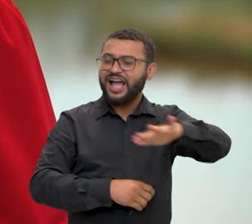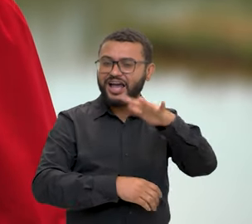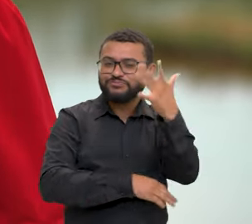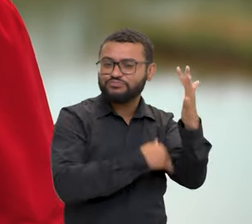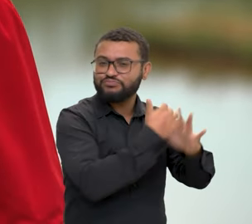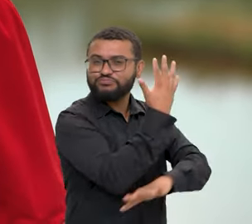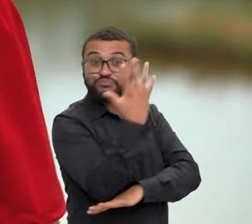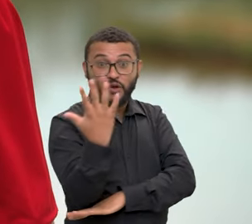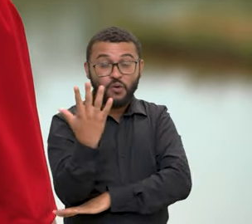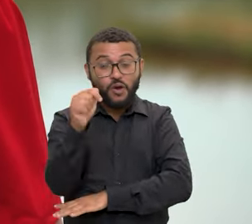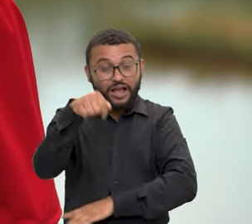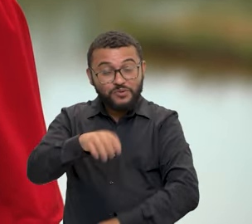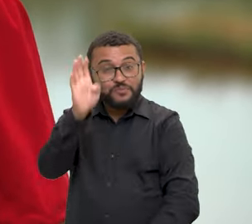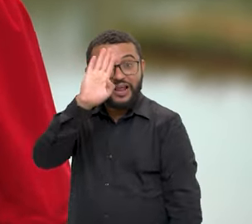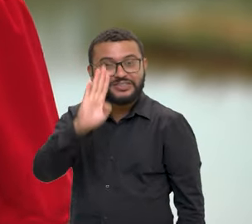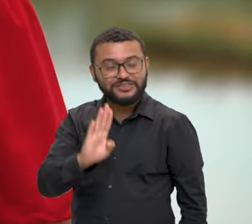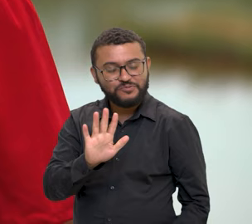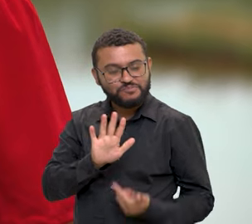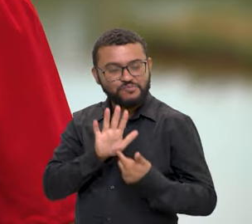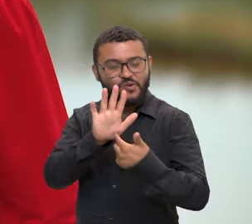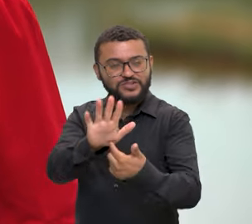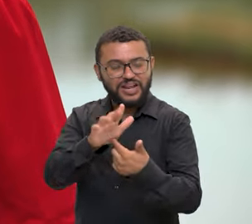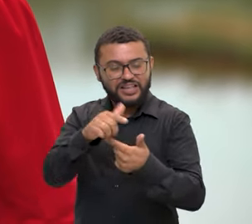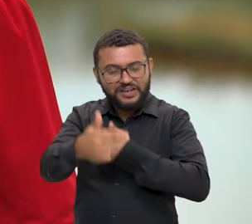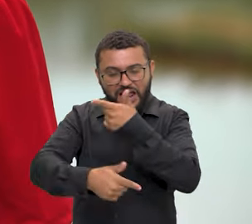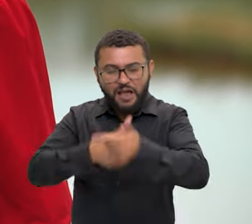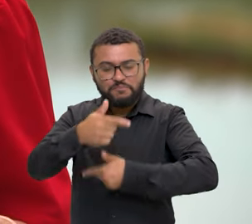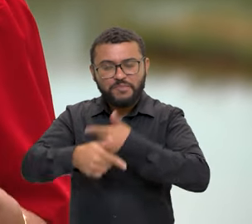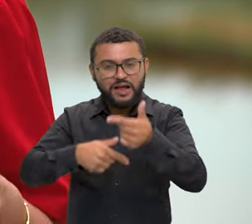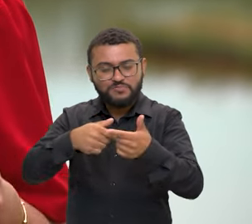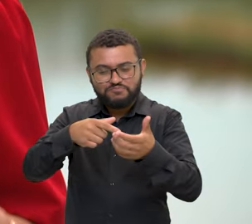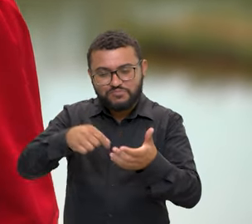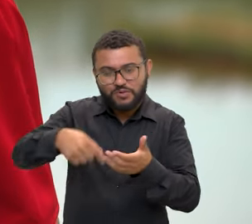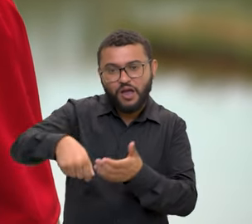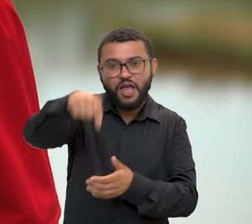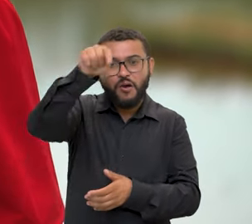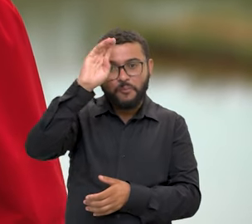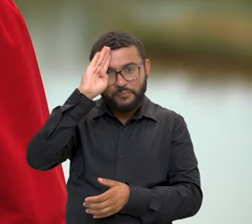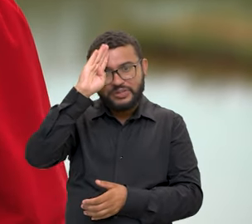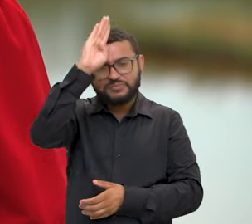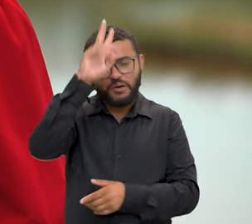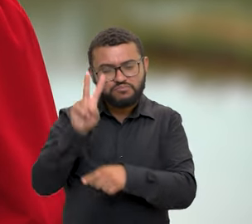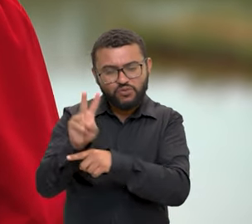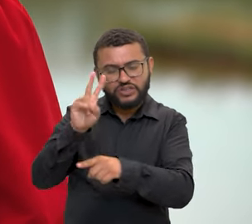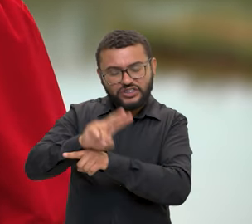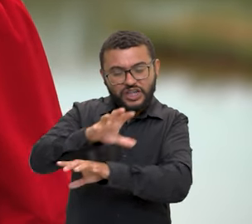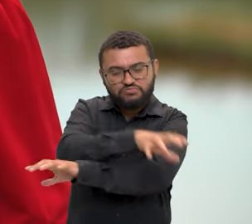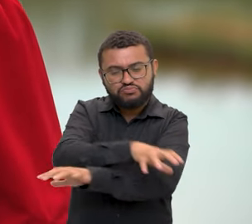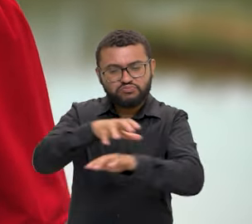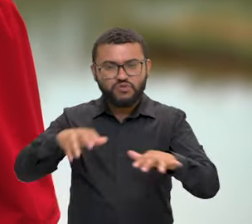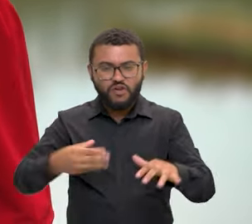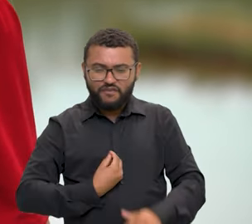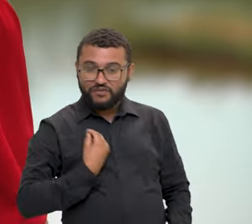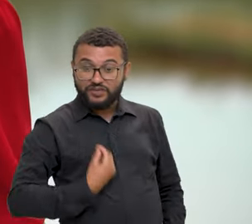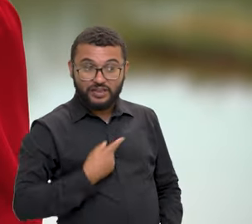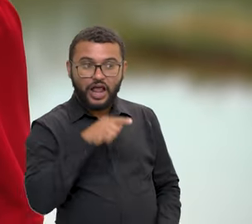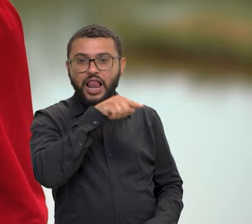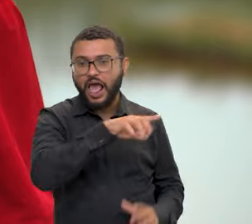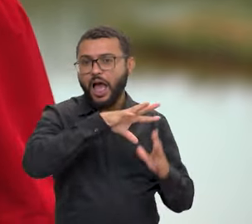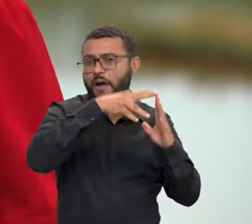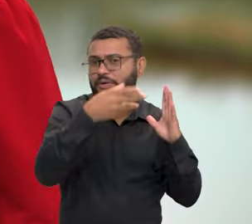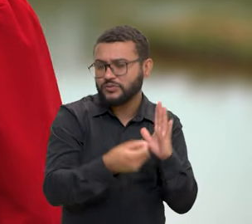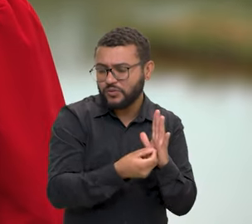área ambiental. O Brasil, reconhecendo sua posição como um dos principais guardiões de biomas vitais como a